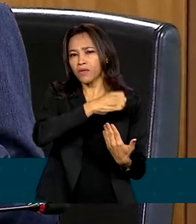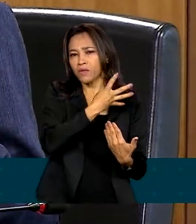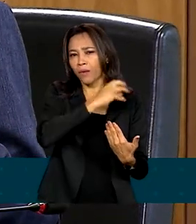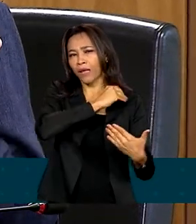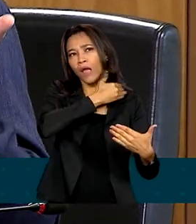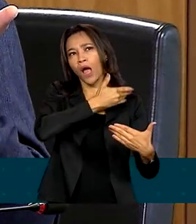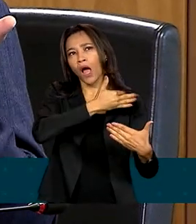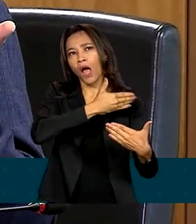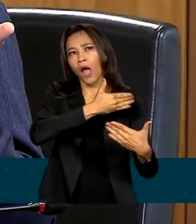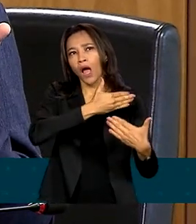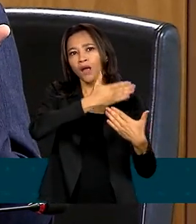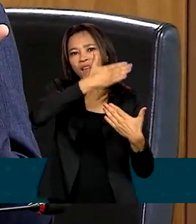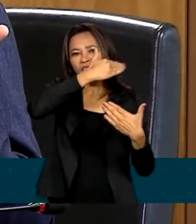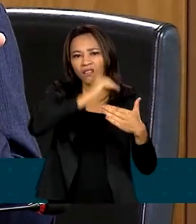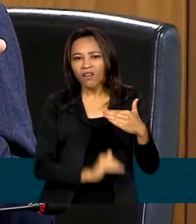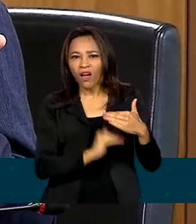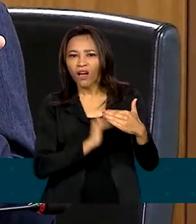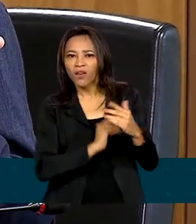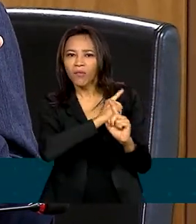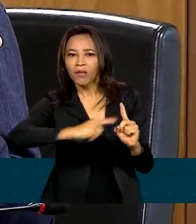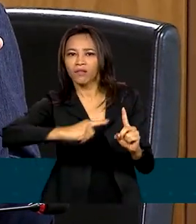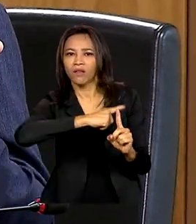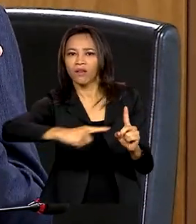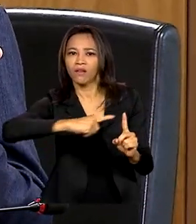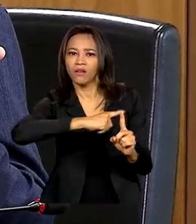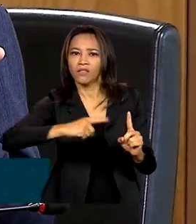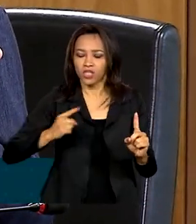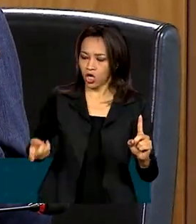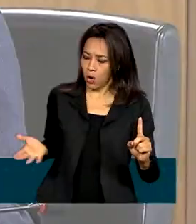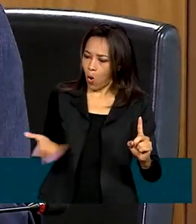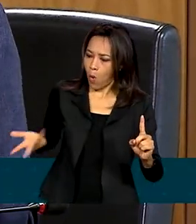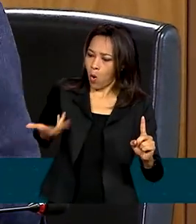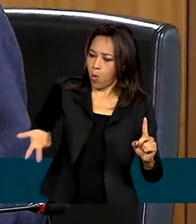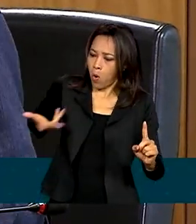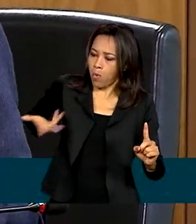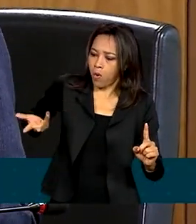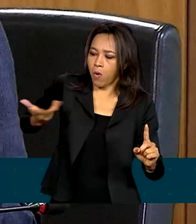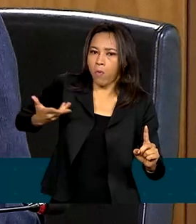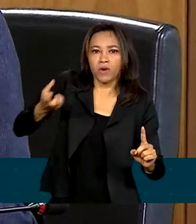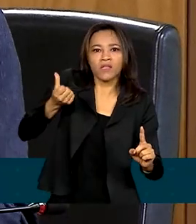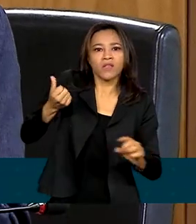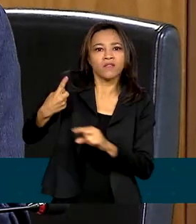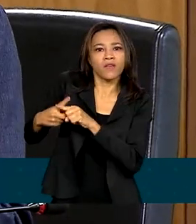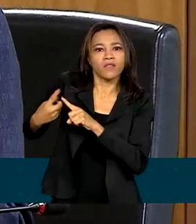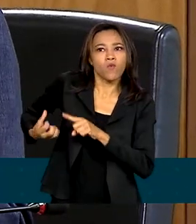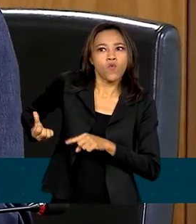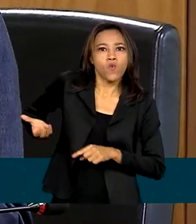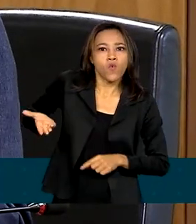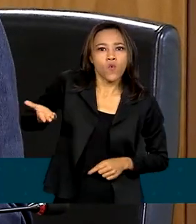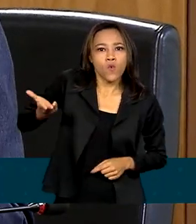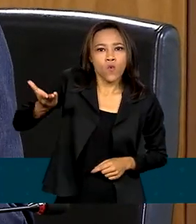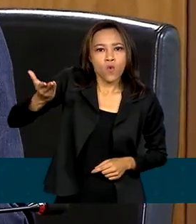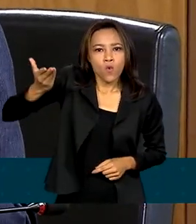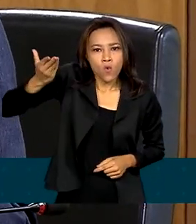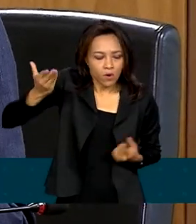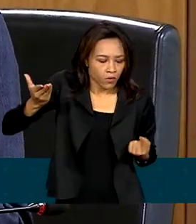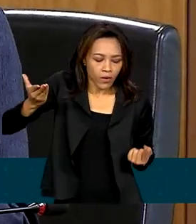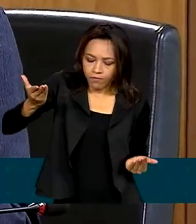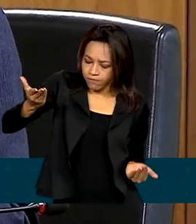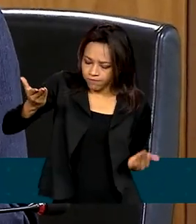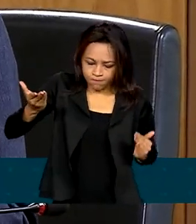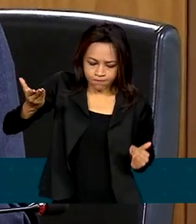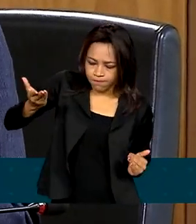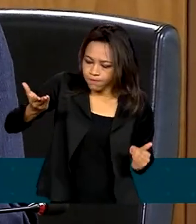caiu a metade do valor de 1940, enquanto a produtividade subiu seis vezes. O que nós estamos tentando agora é, de alguma forma, realinhar isso,